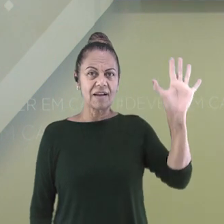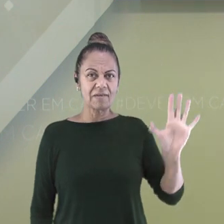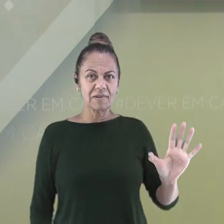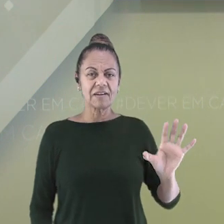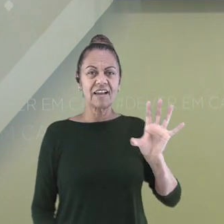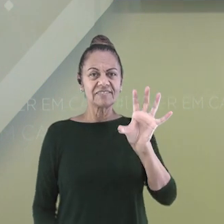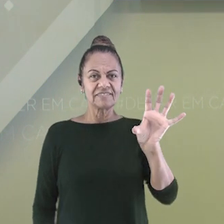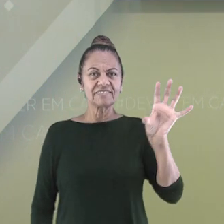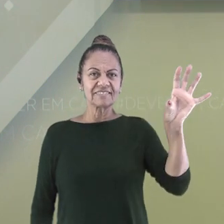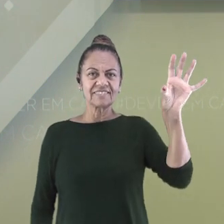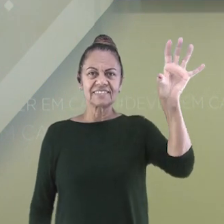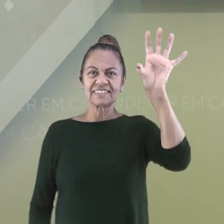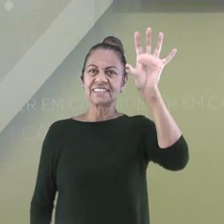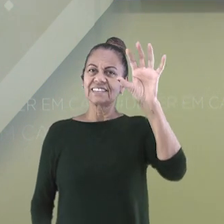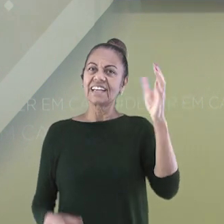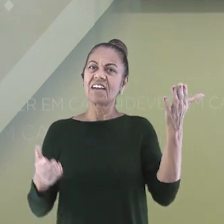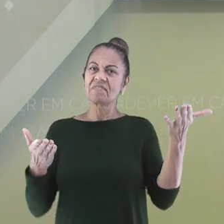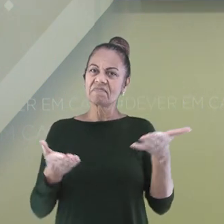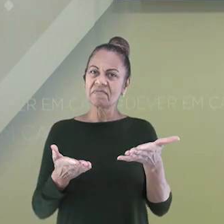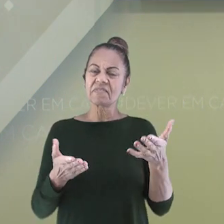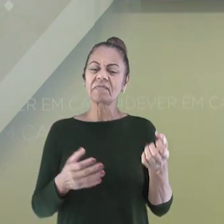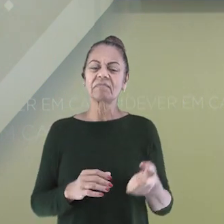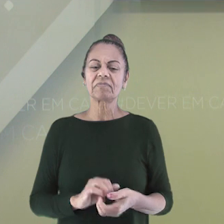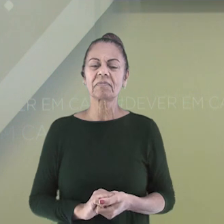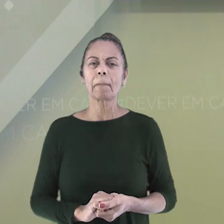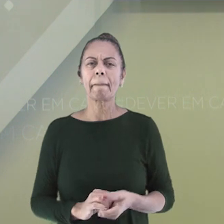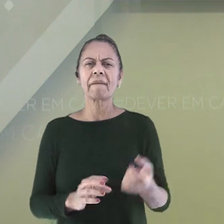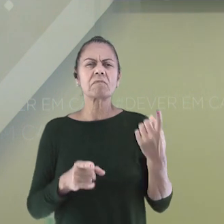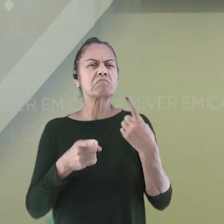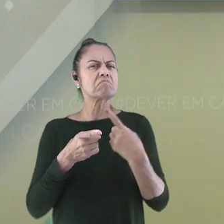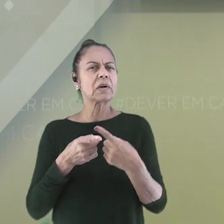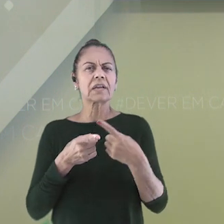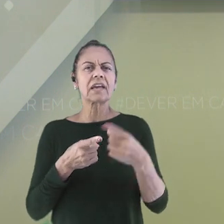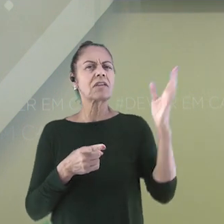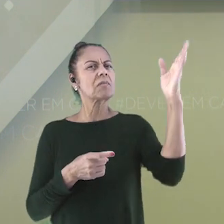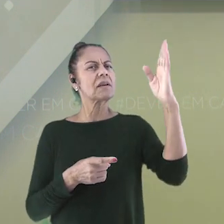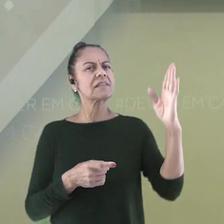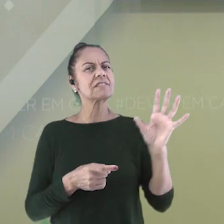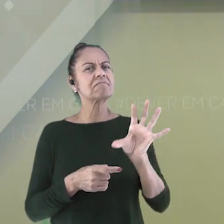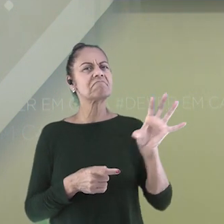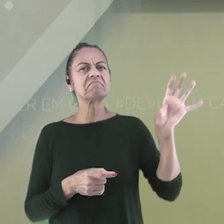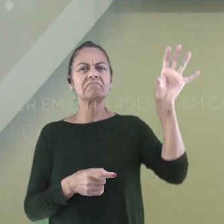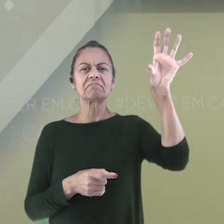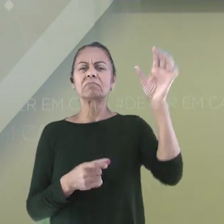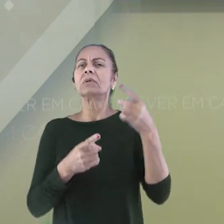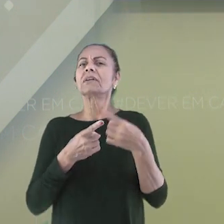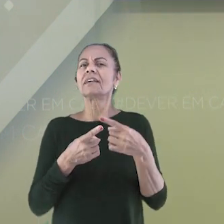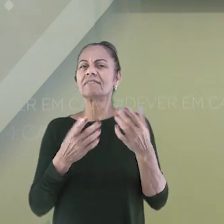divisão regional atual. Mas será por que o Brasil foi dividido assim? Vamos ver comigo.